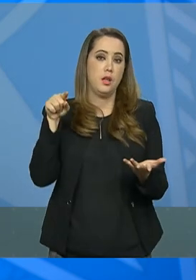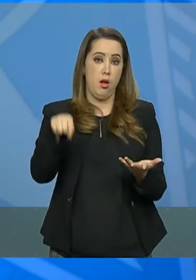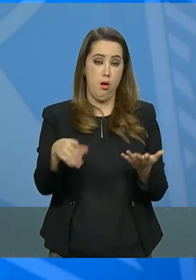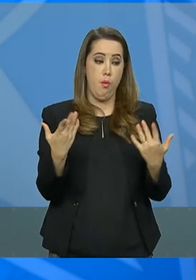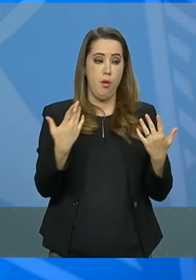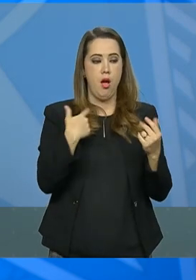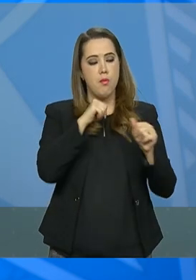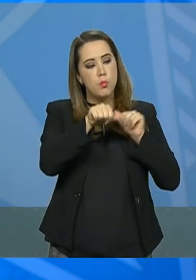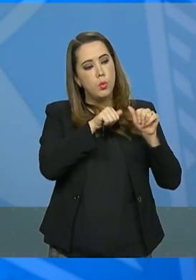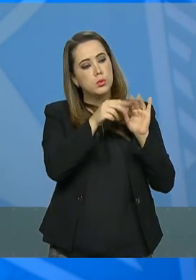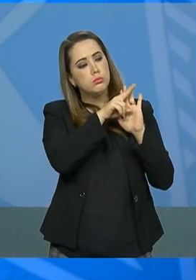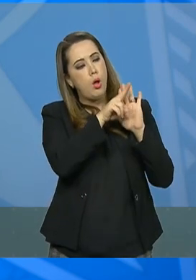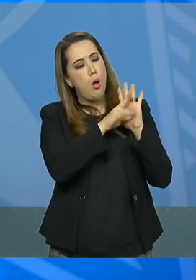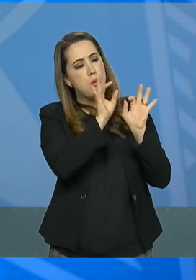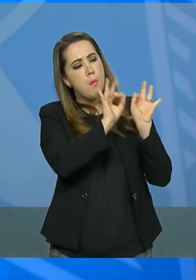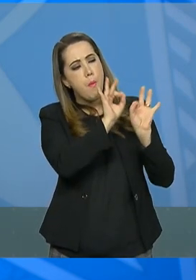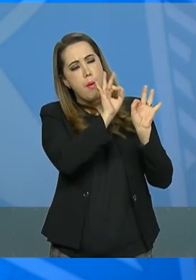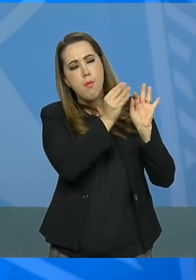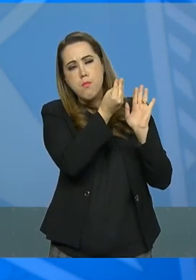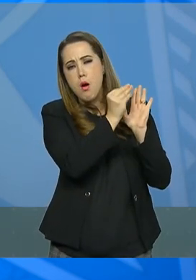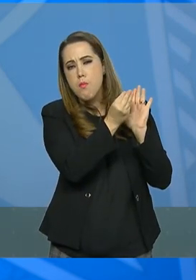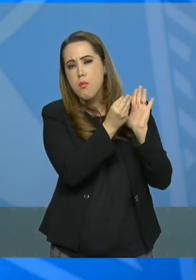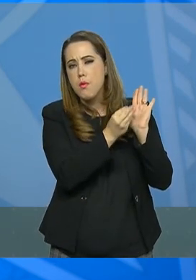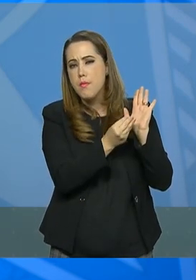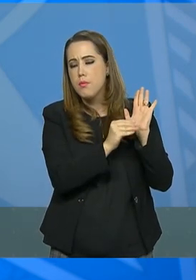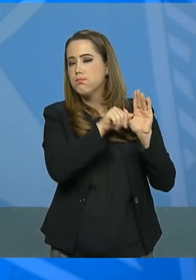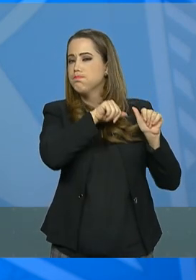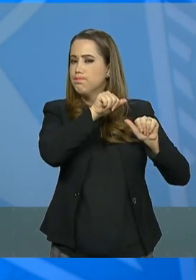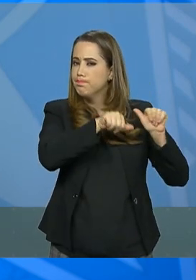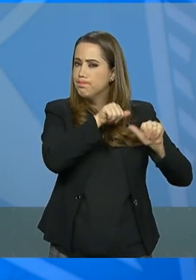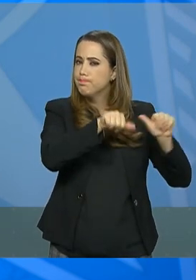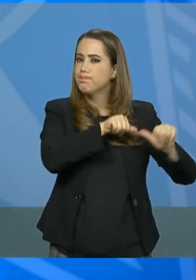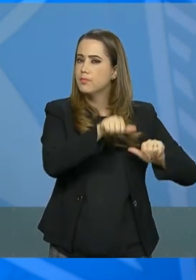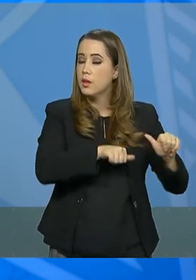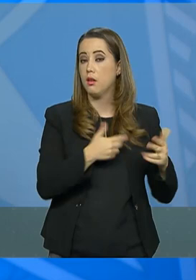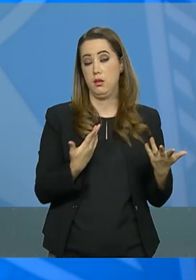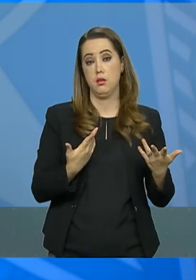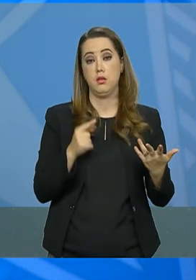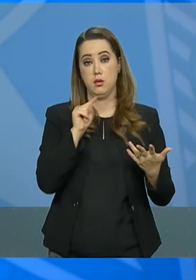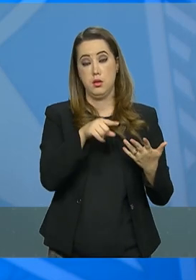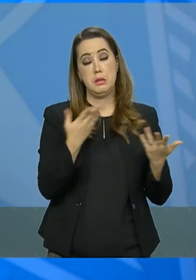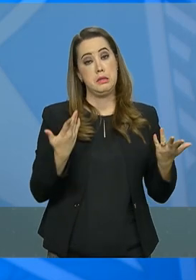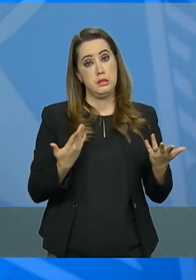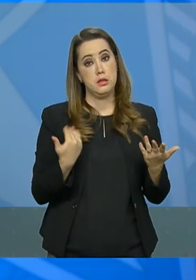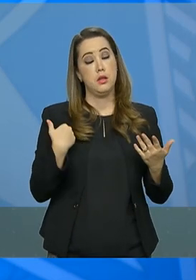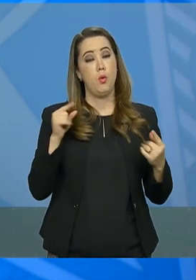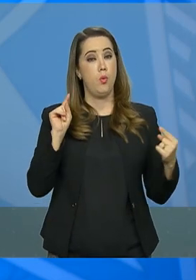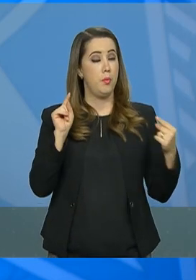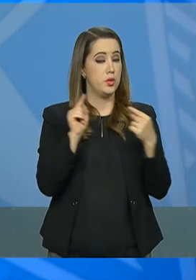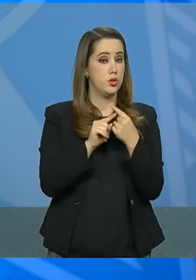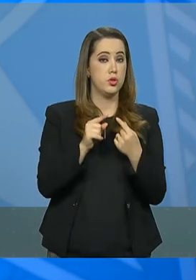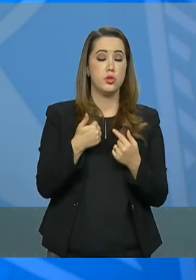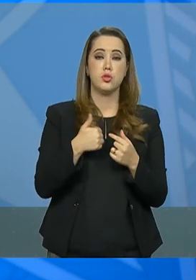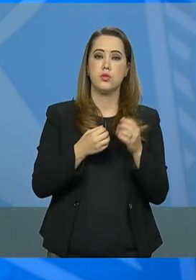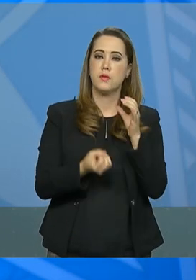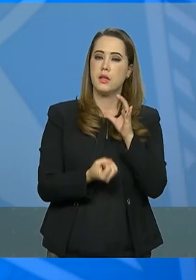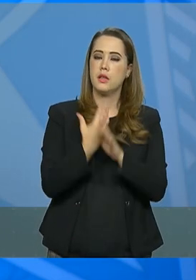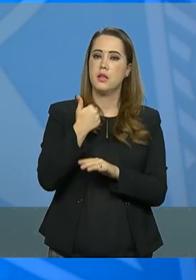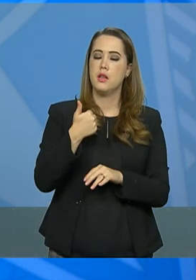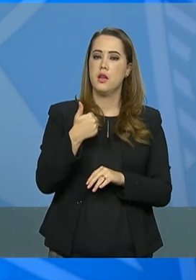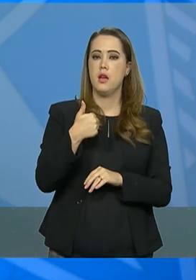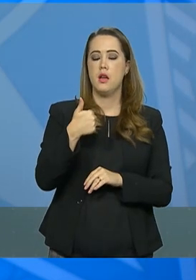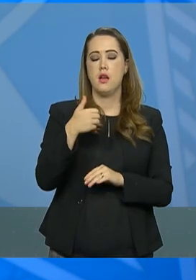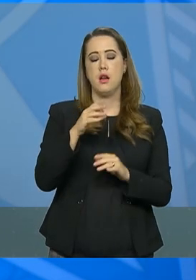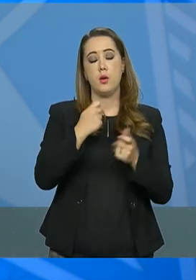economia de 100 bilhões de reais em 10 anos, fundamental para o país seguir